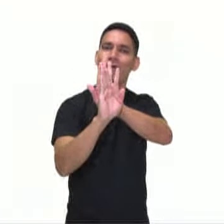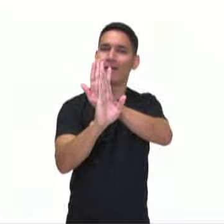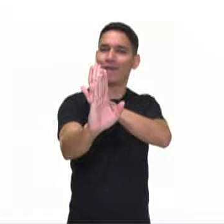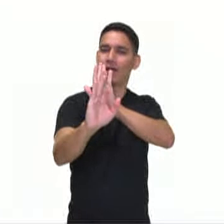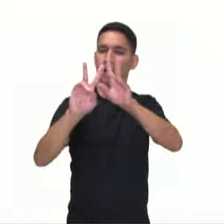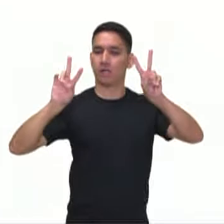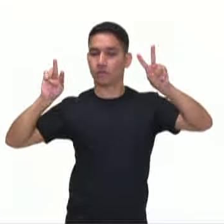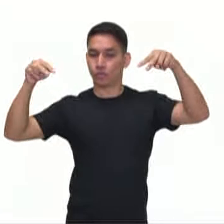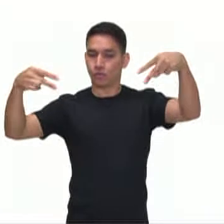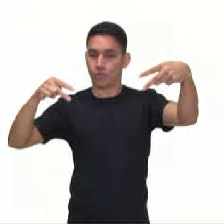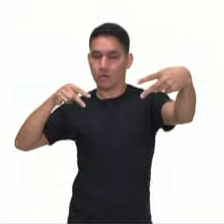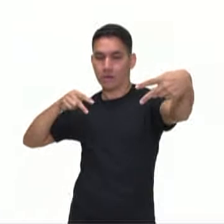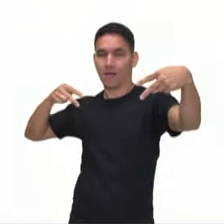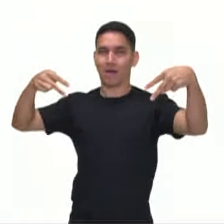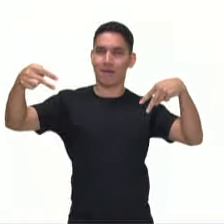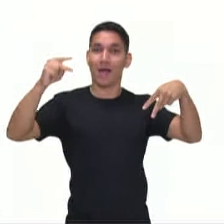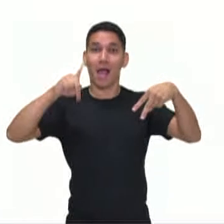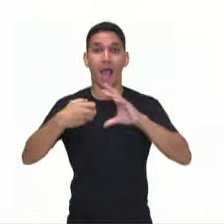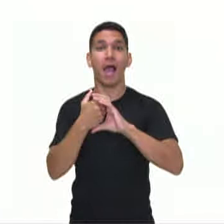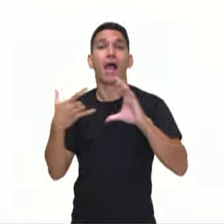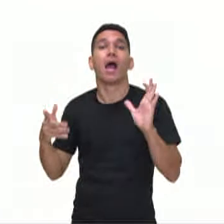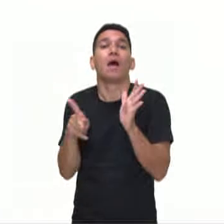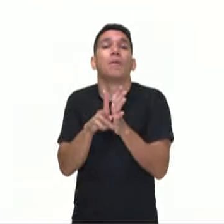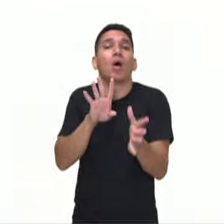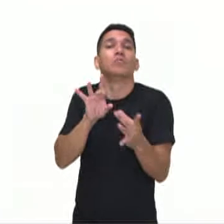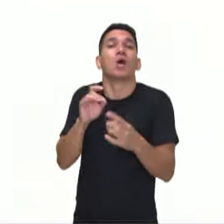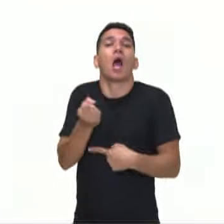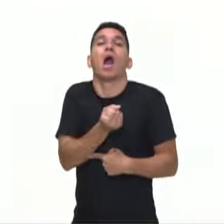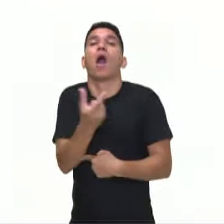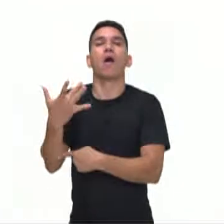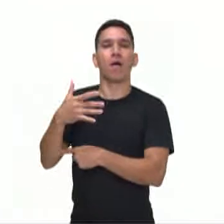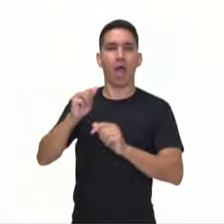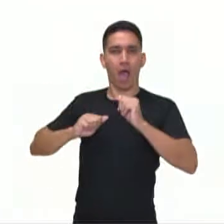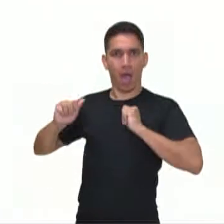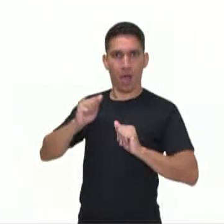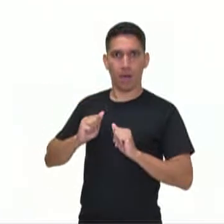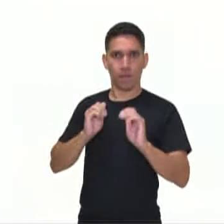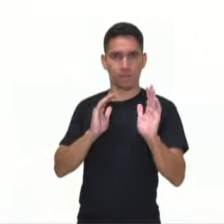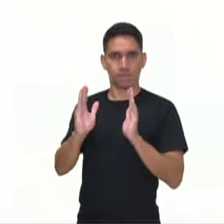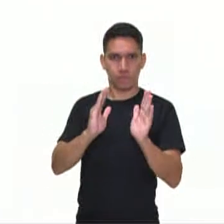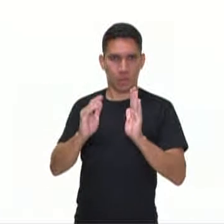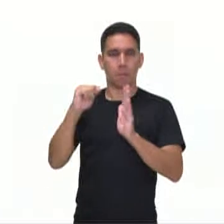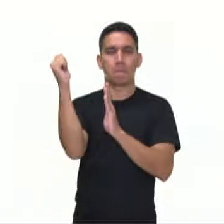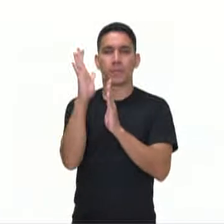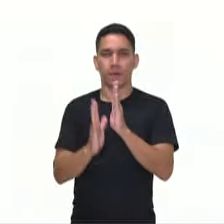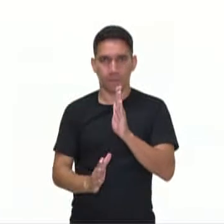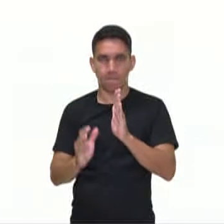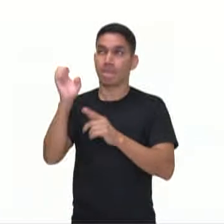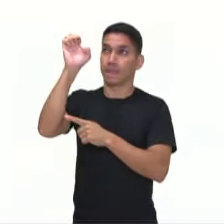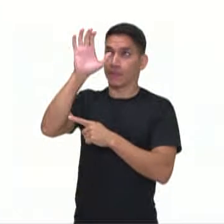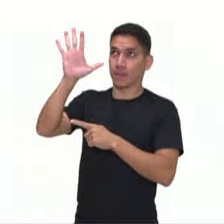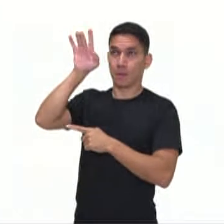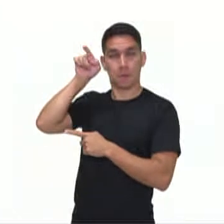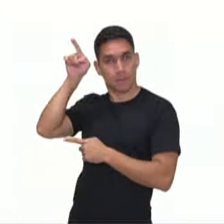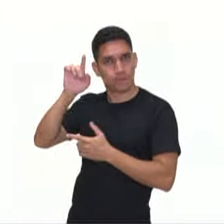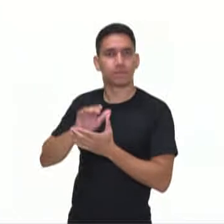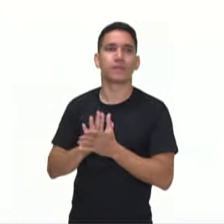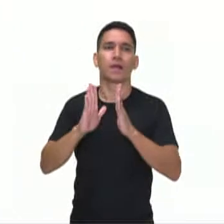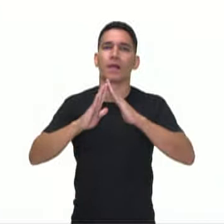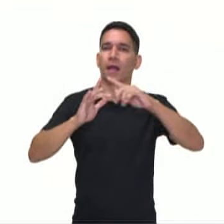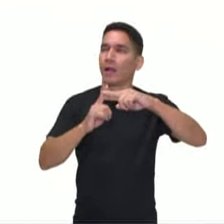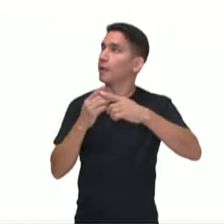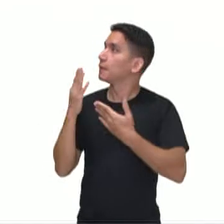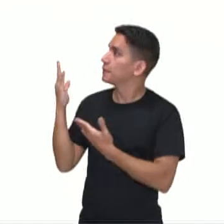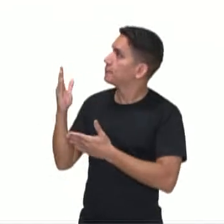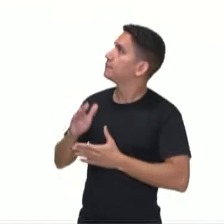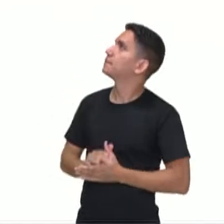uma das características de alguns artistas do barroco europeu, né? Então a Capela de Santa Bárbara,